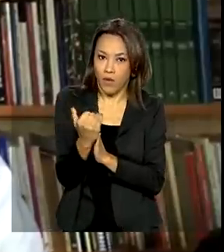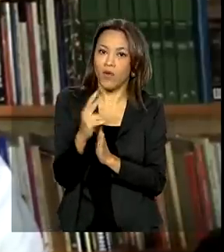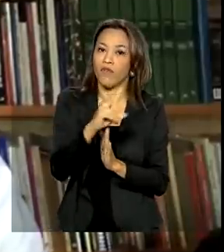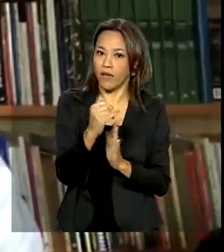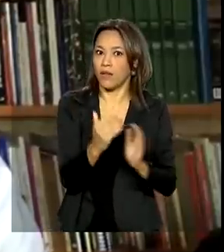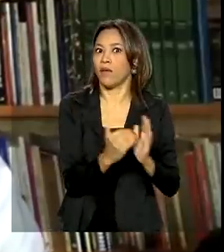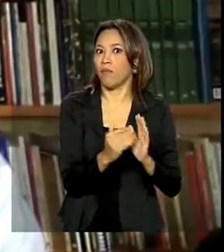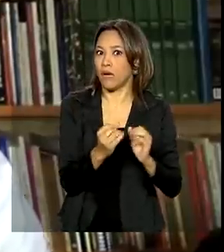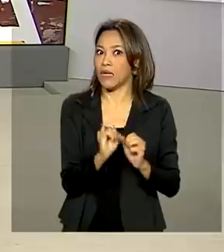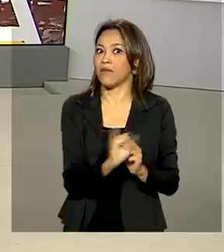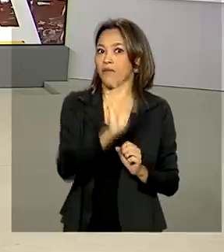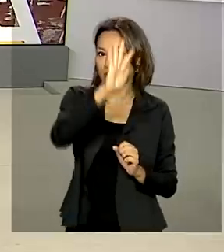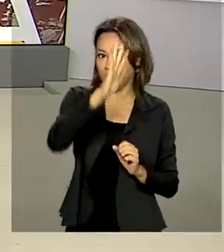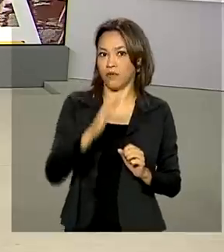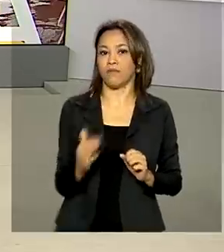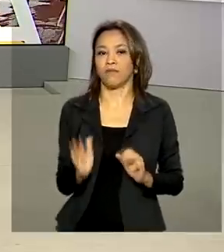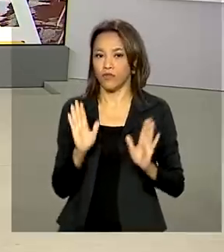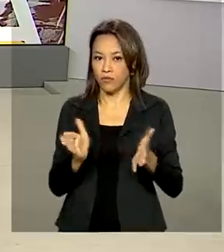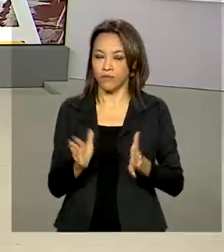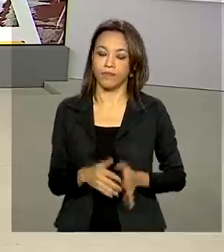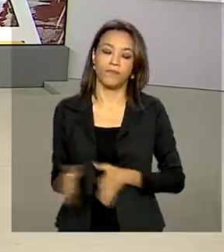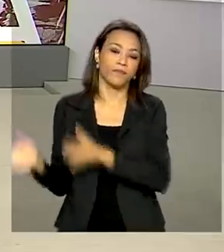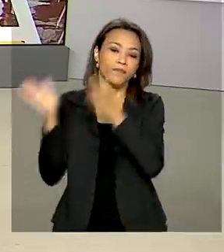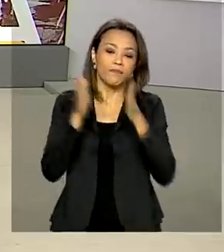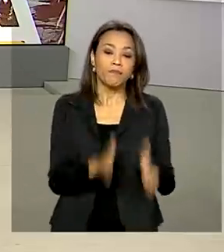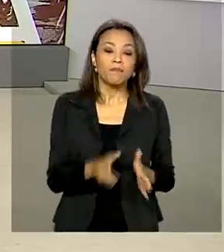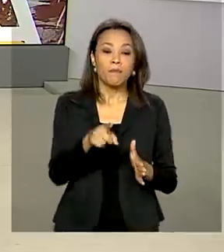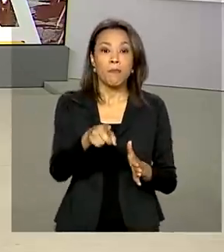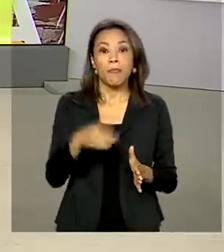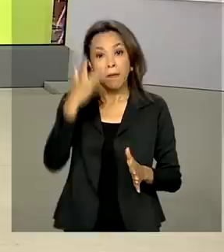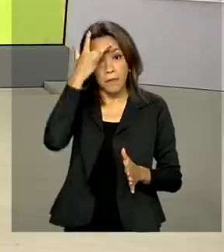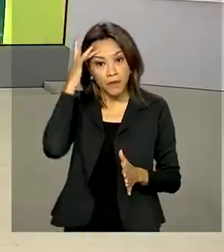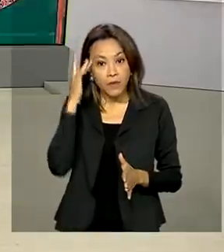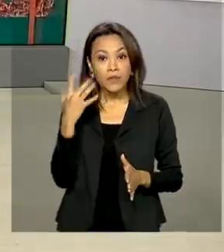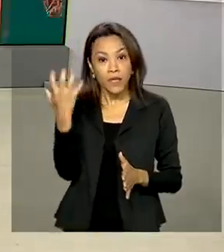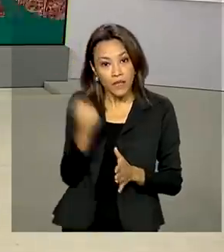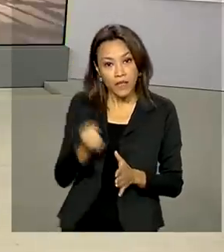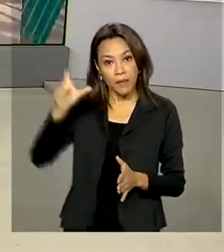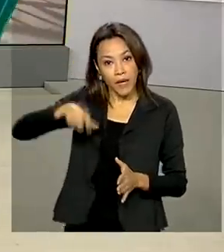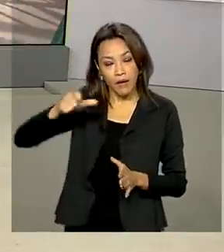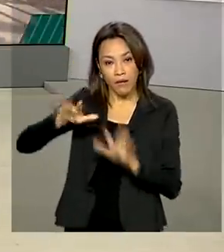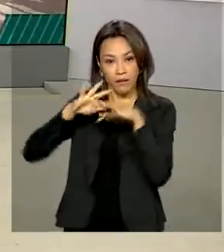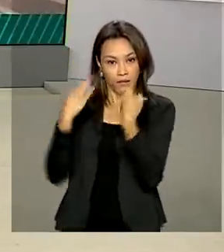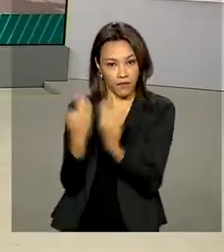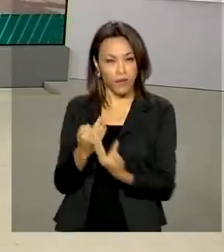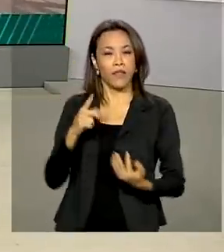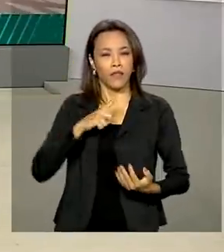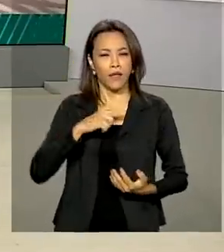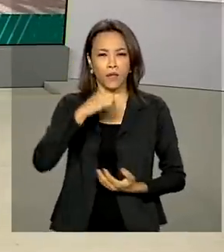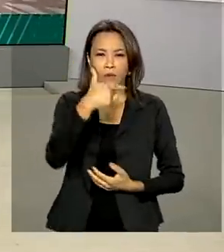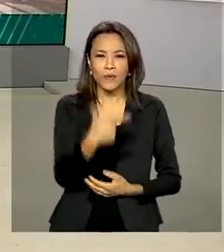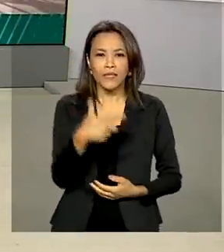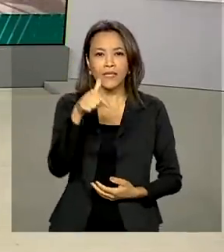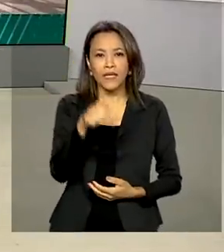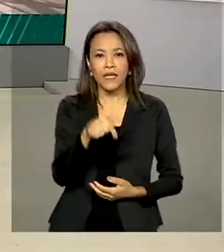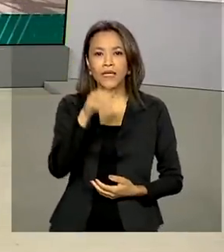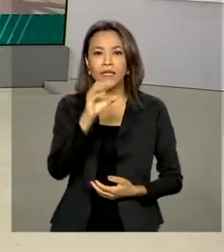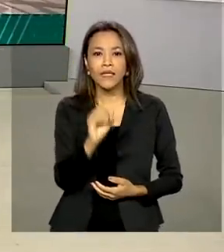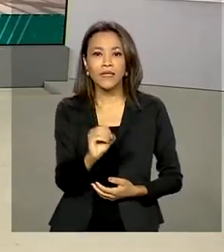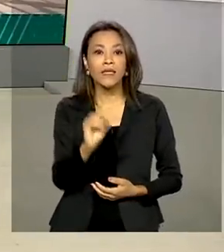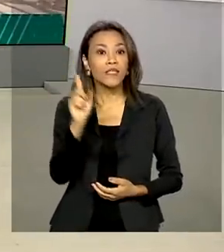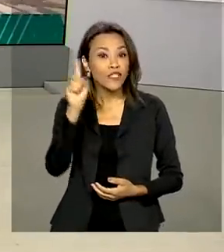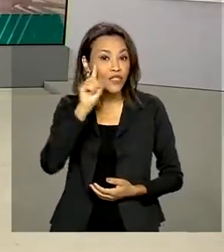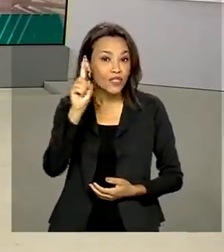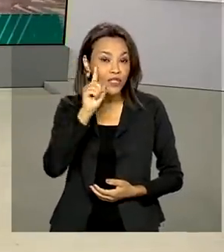alta nessa inflação. Integrantes do Bolsa Família têm mais 270 dias para sacarem as